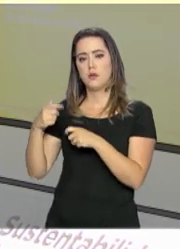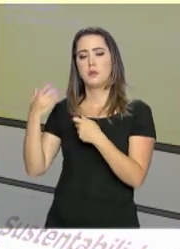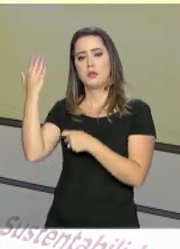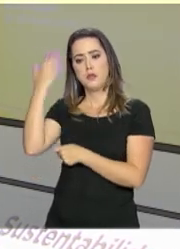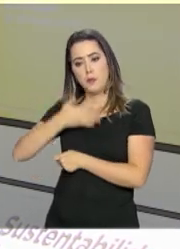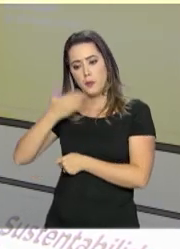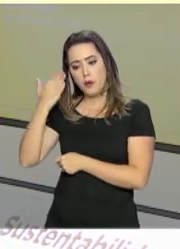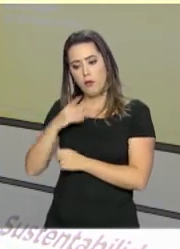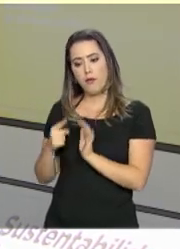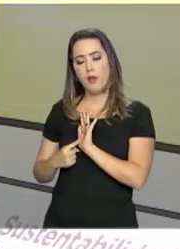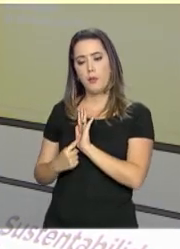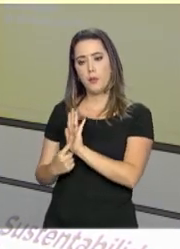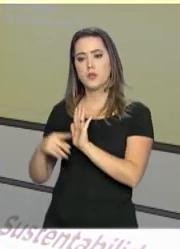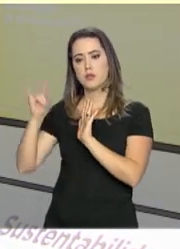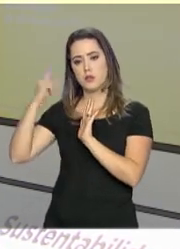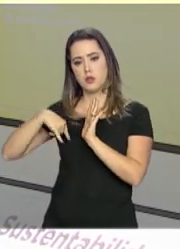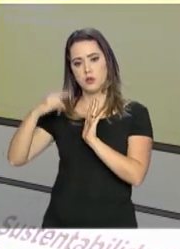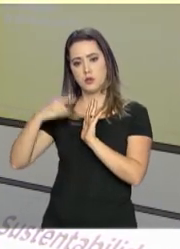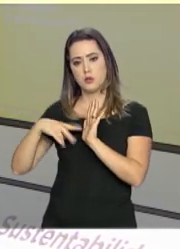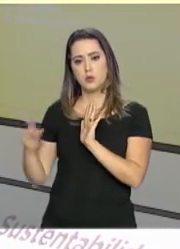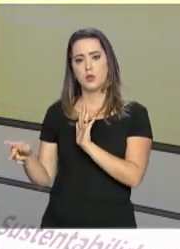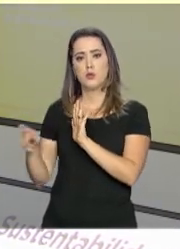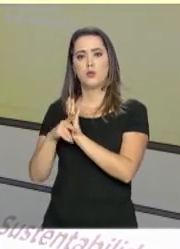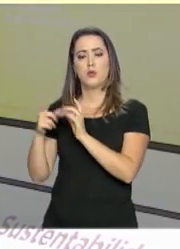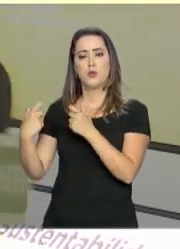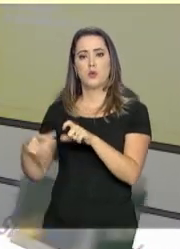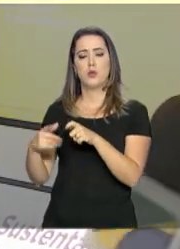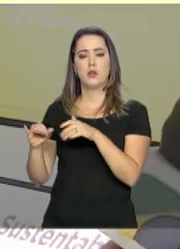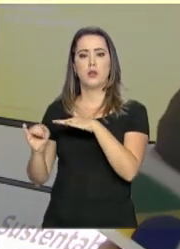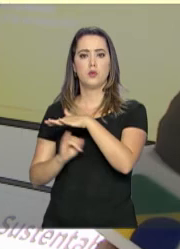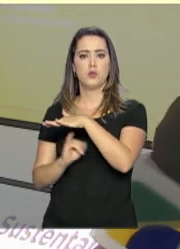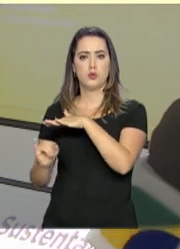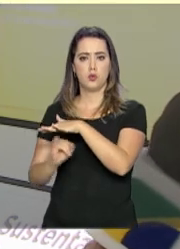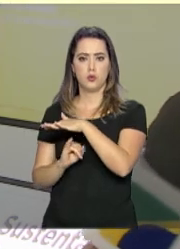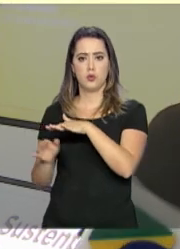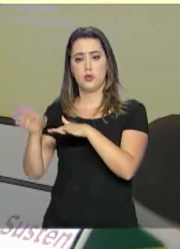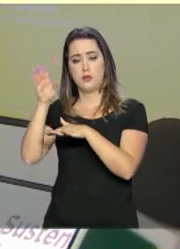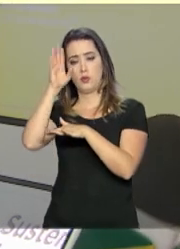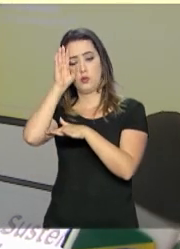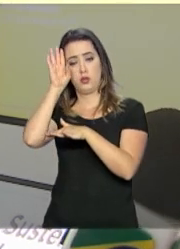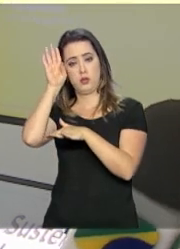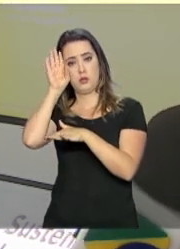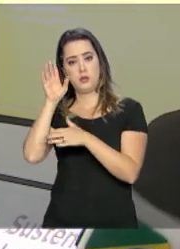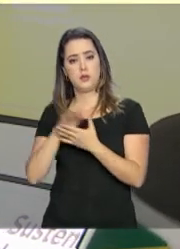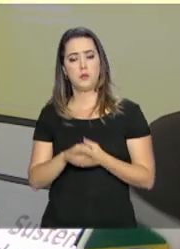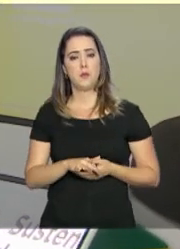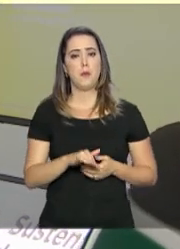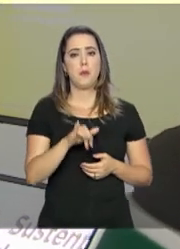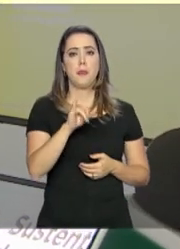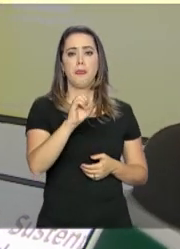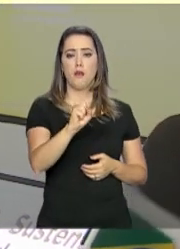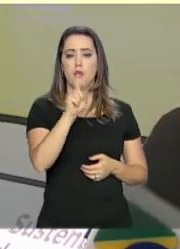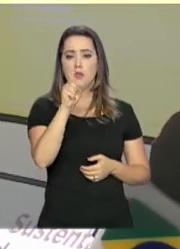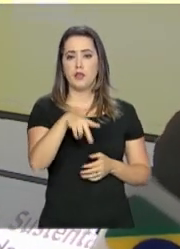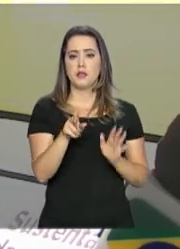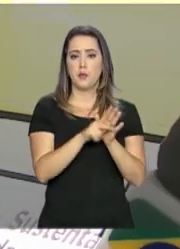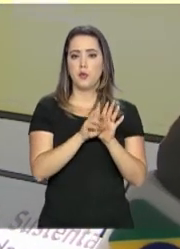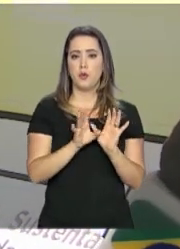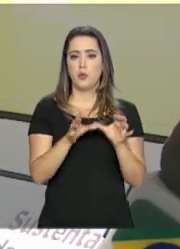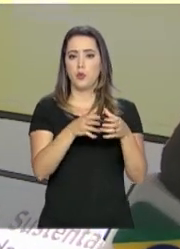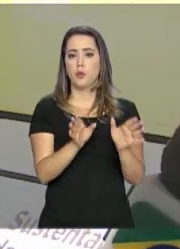prestadas no sistema, diretamente na instituição de ensino. Agora, o FIES é um financiamento para esses alunos de baixa renda